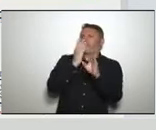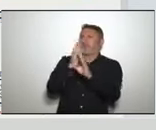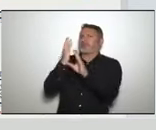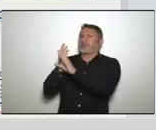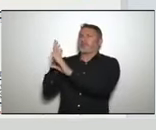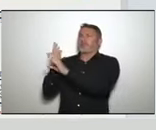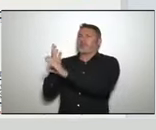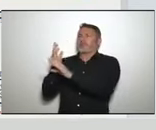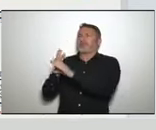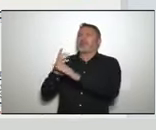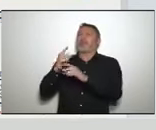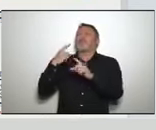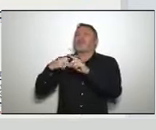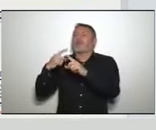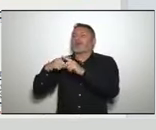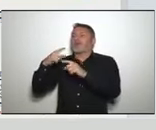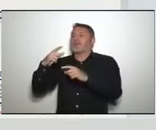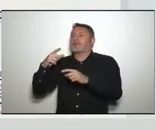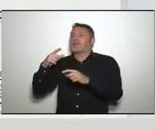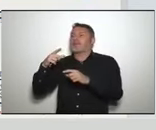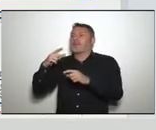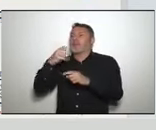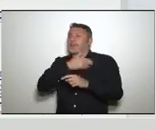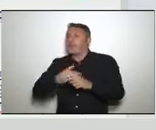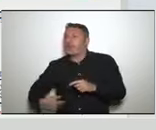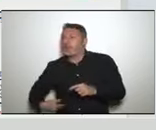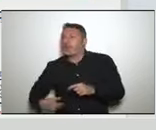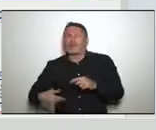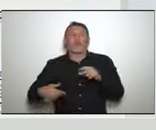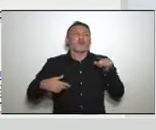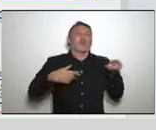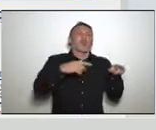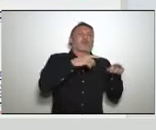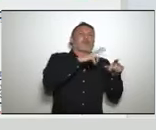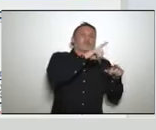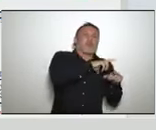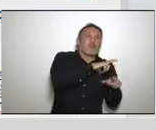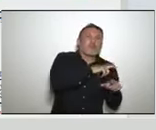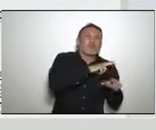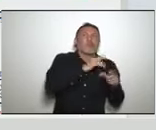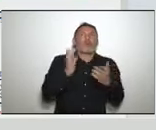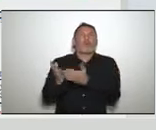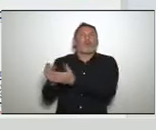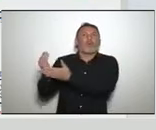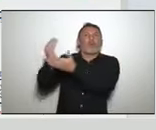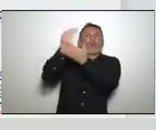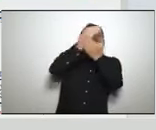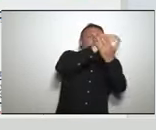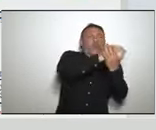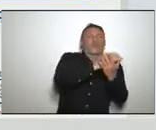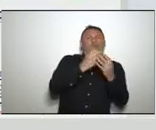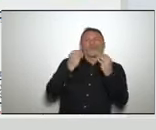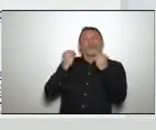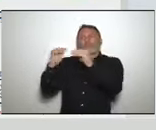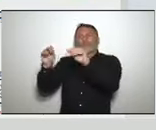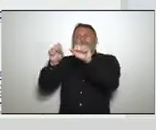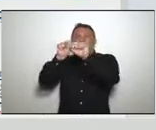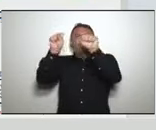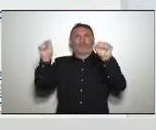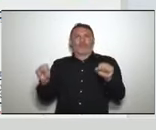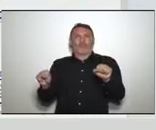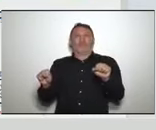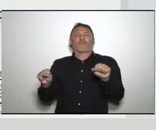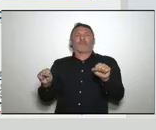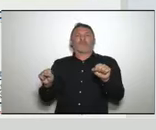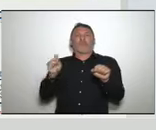notificações vindas dos laboratórios privados, atualizadas agora a partir deste momento e no sistema, esse sistema nosso